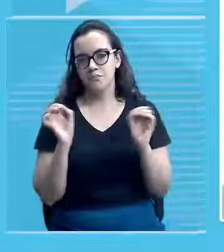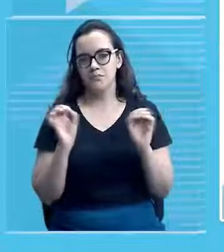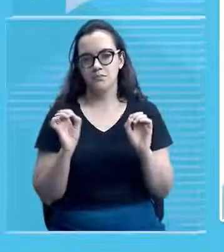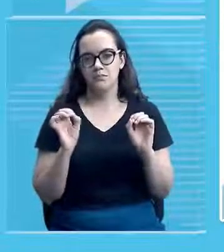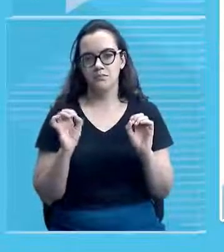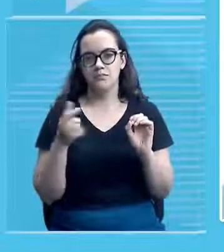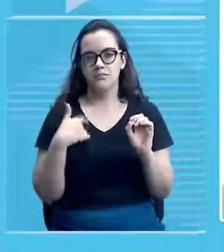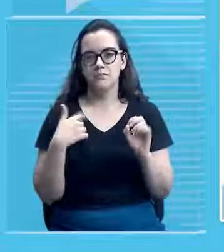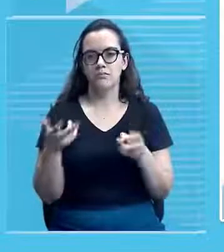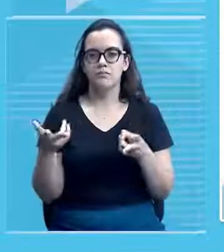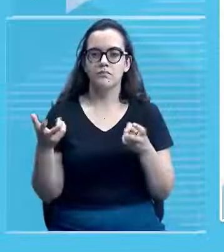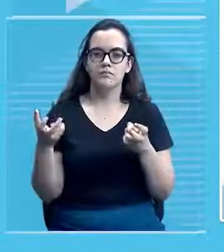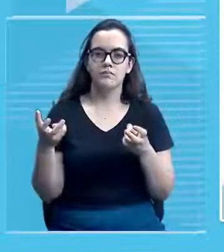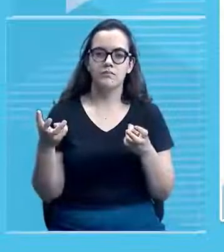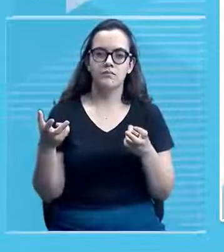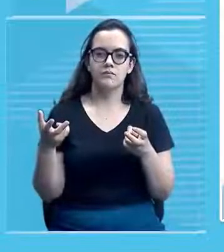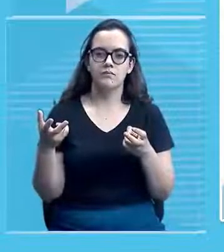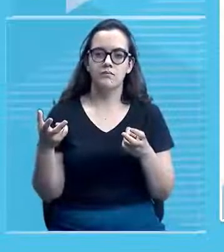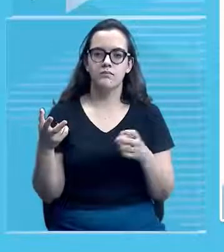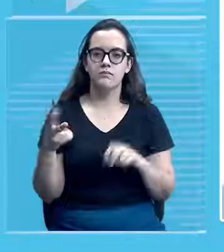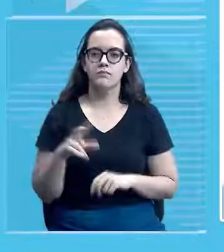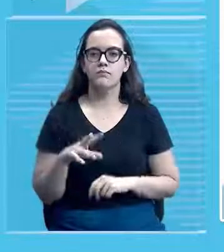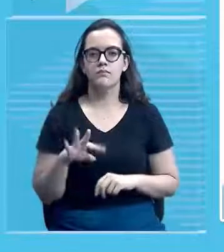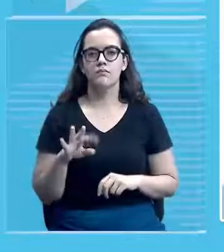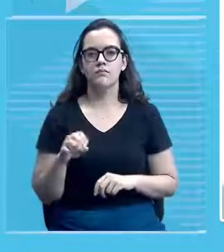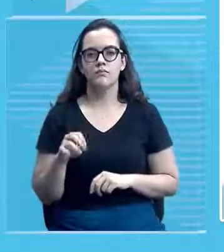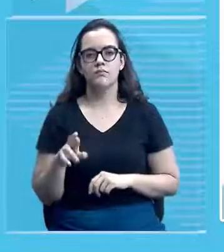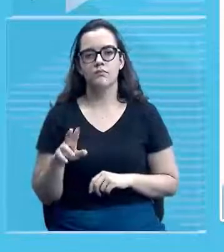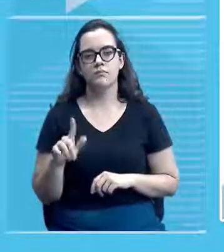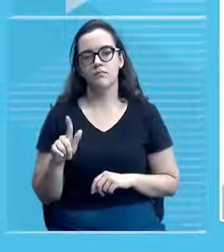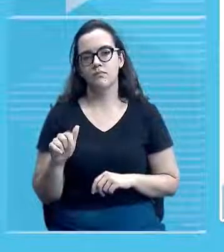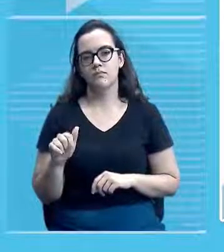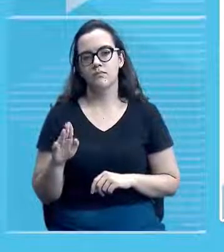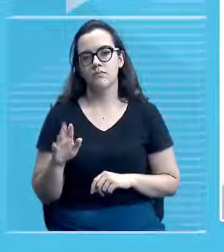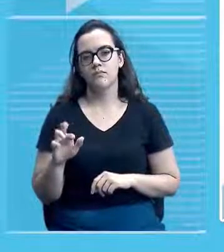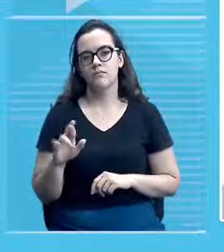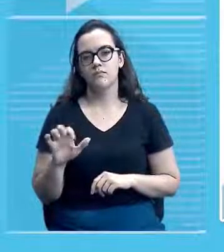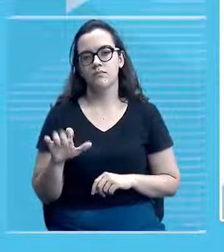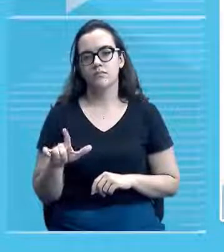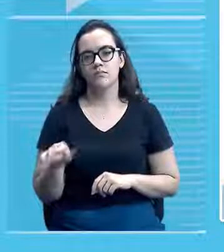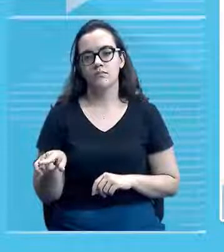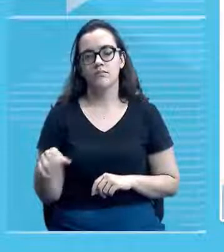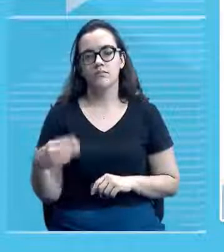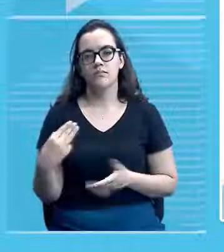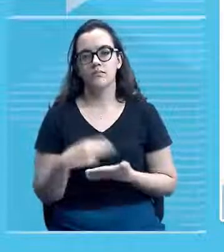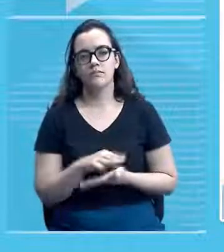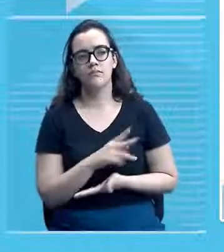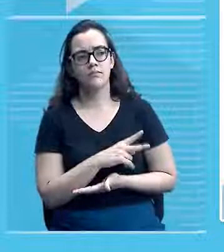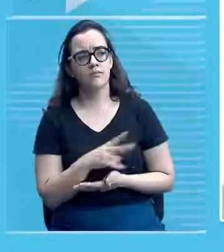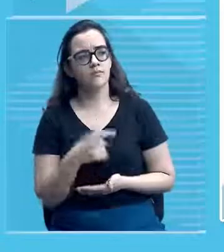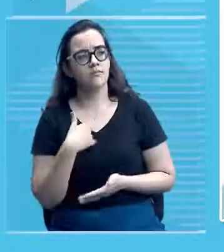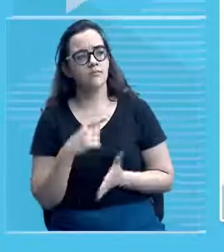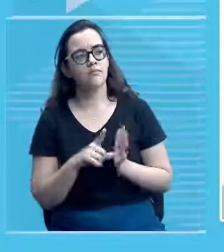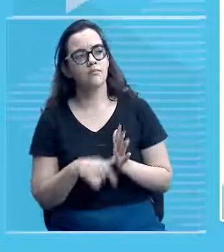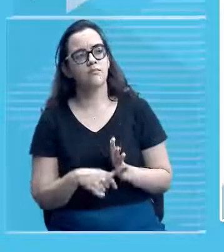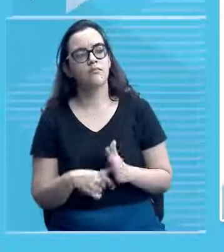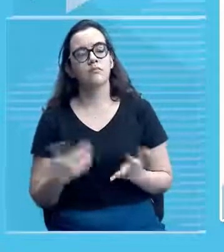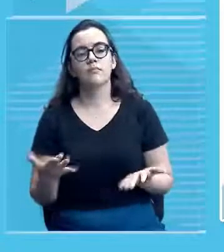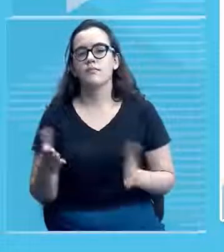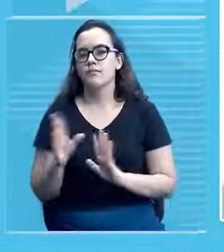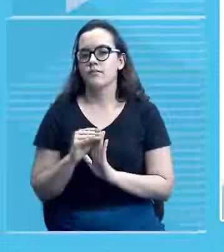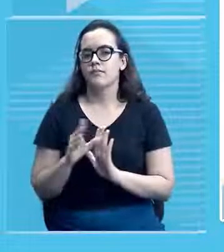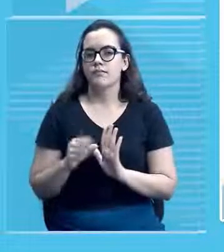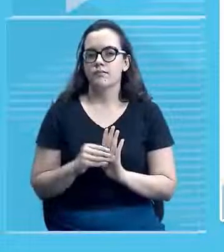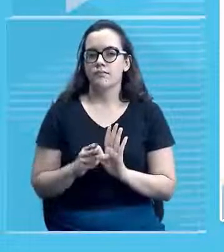Eu estou observando aqui o Vitor, né? O Vitor Gabriel, ele destacou que chegou um pouco mais atrasado. O nosso conteúdo, Vitor, que nós estamos trabalhando, exatamente